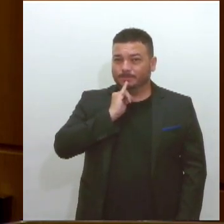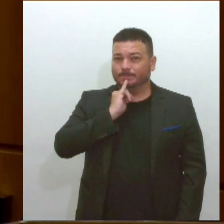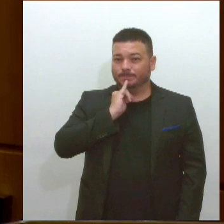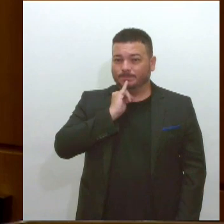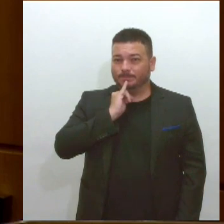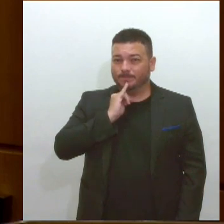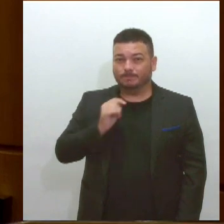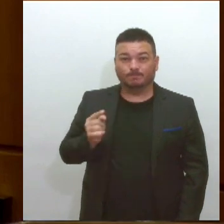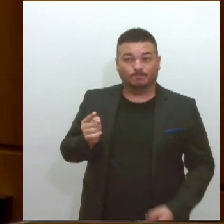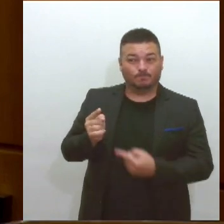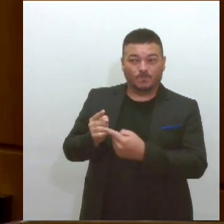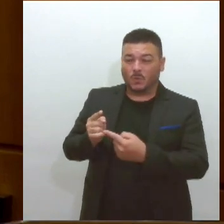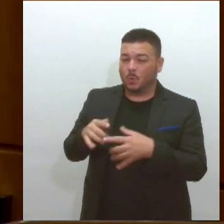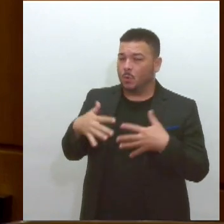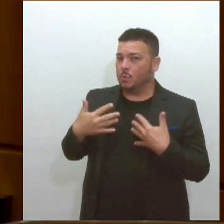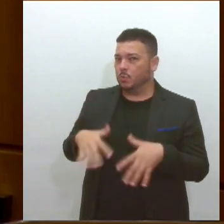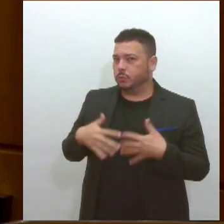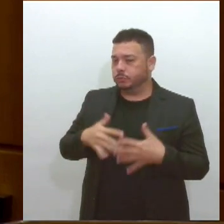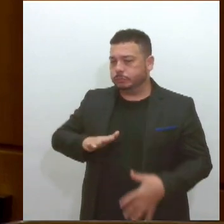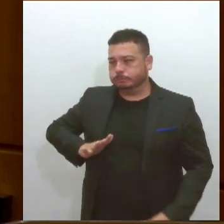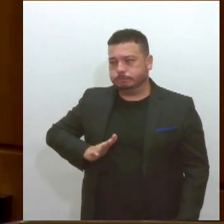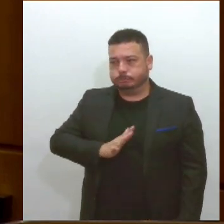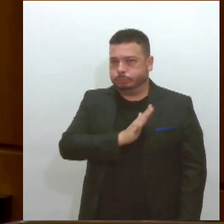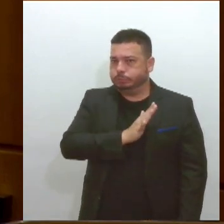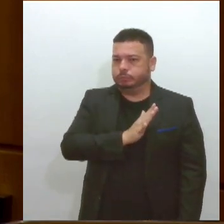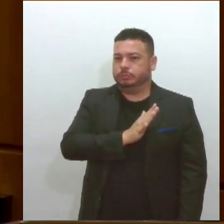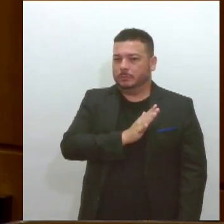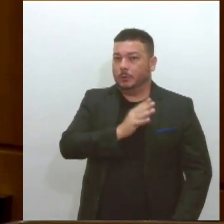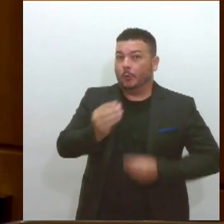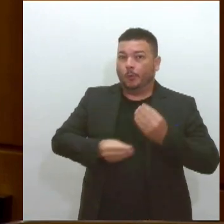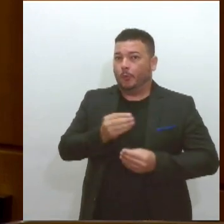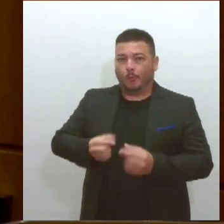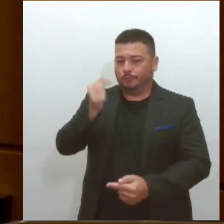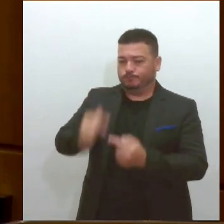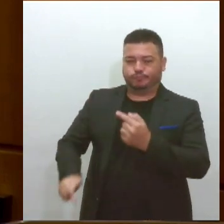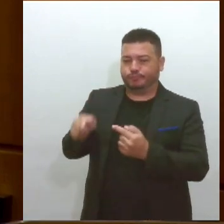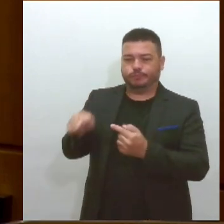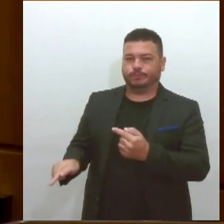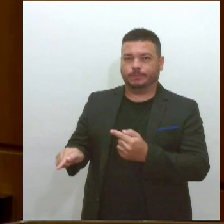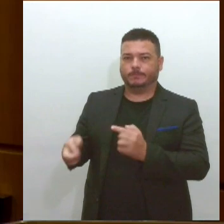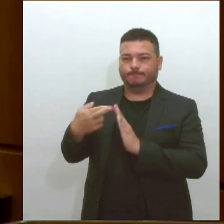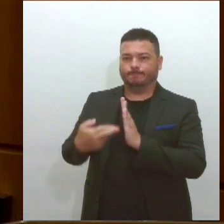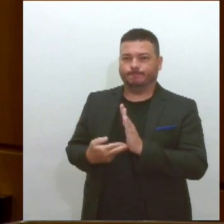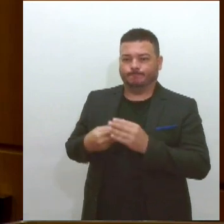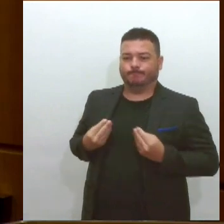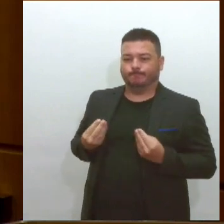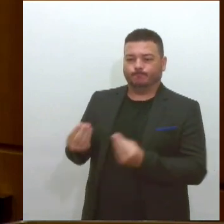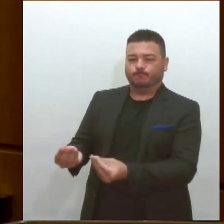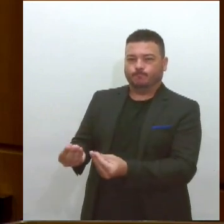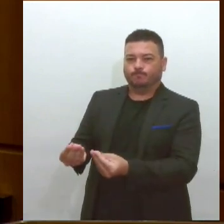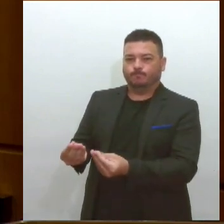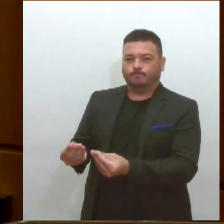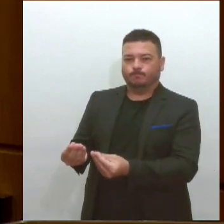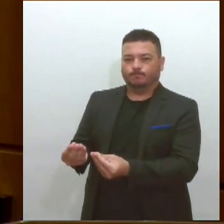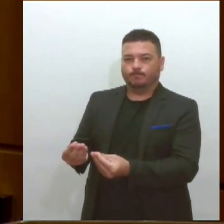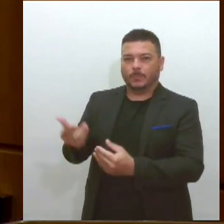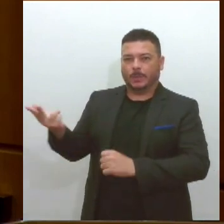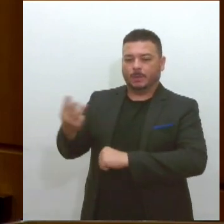escândalos de como não deve ser feita uma concessão e privatização.